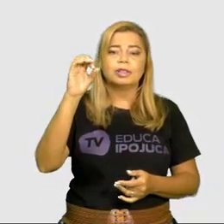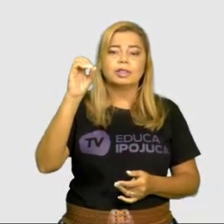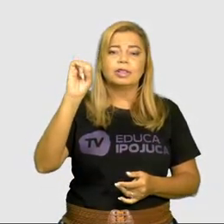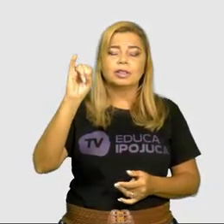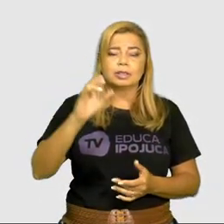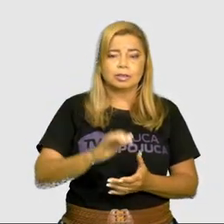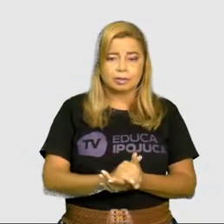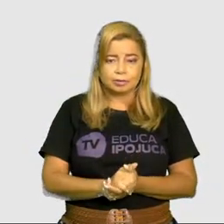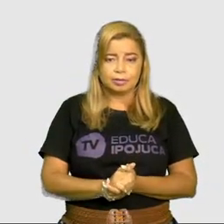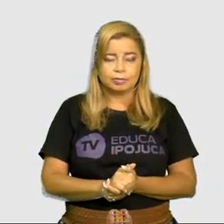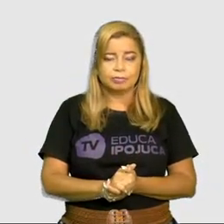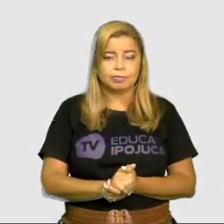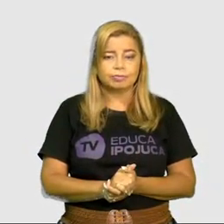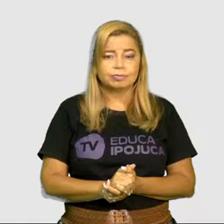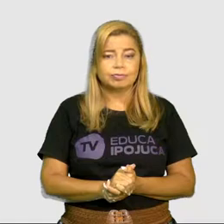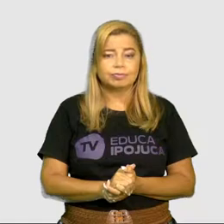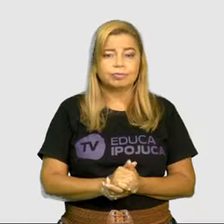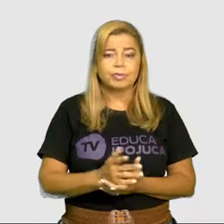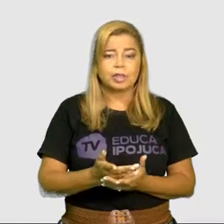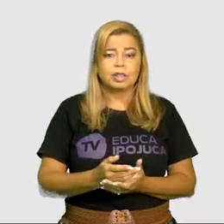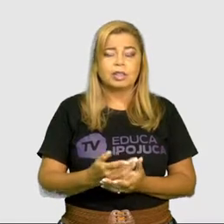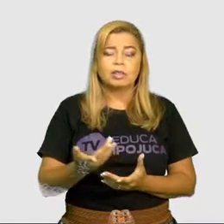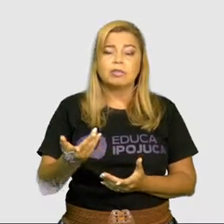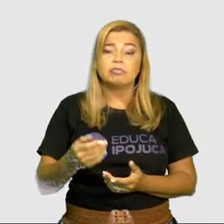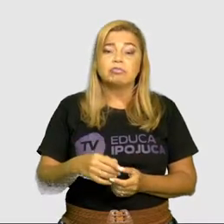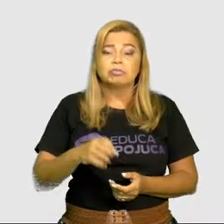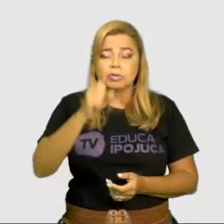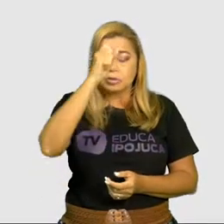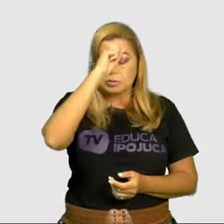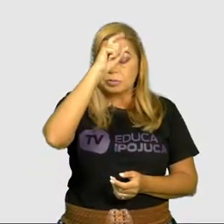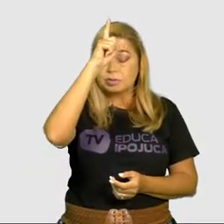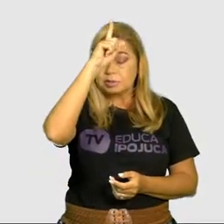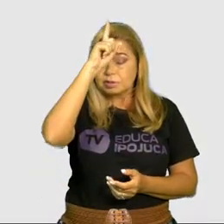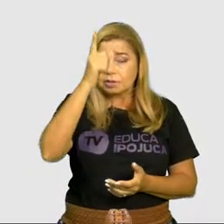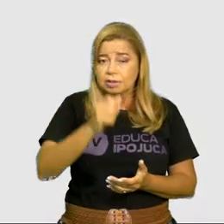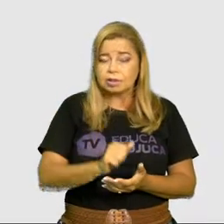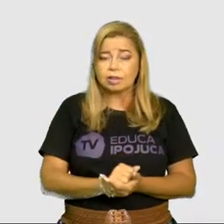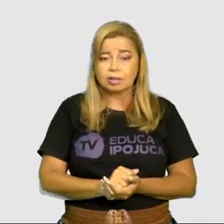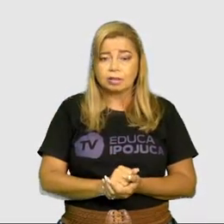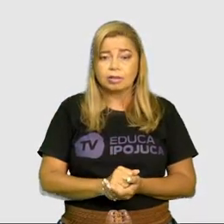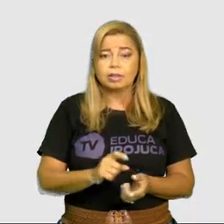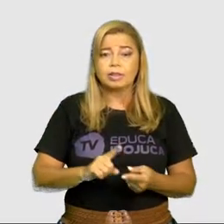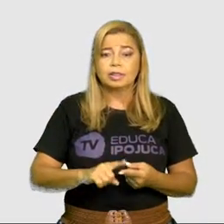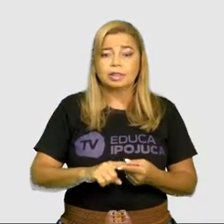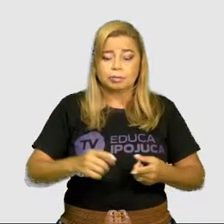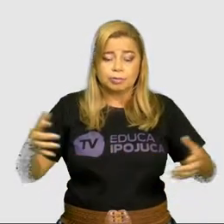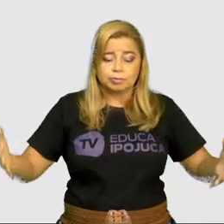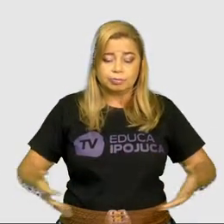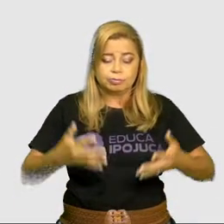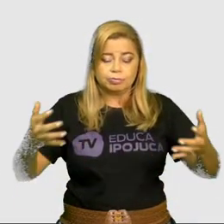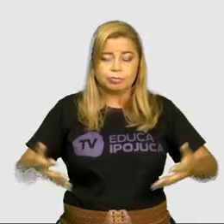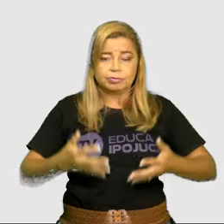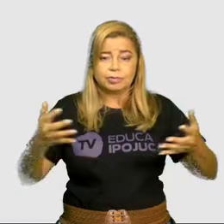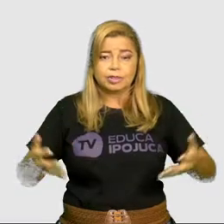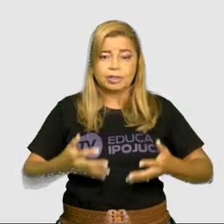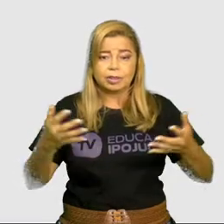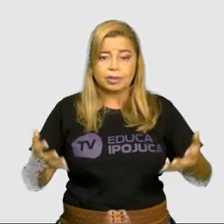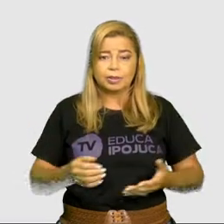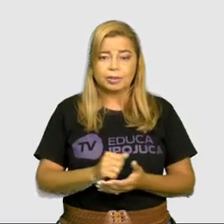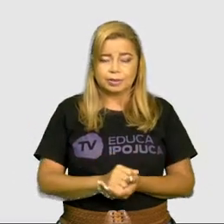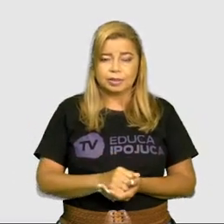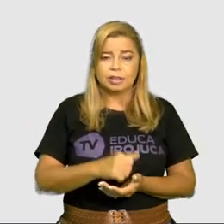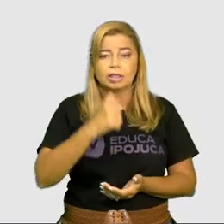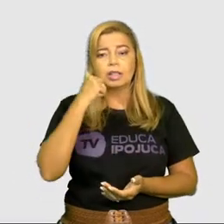hiena. Está no hotel, no hospital e na horta da Helena. Está na